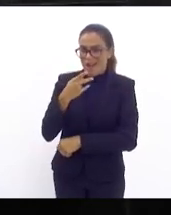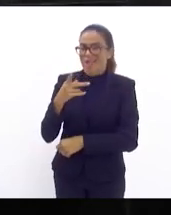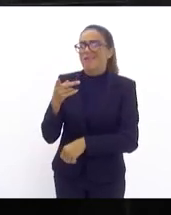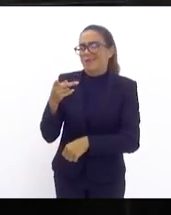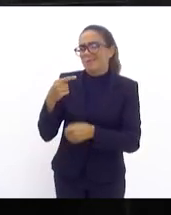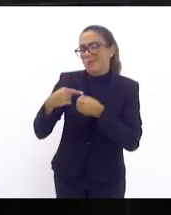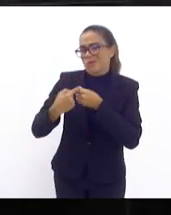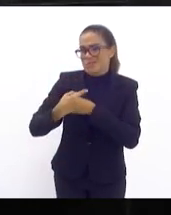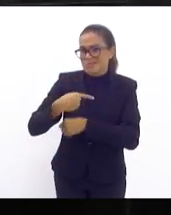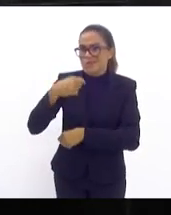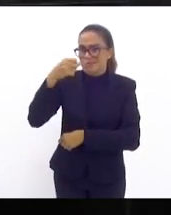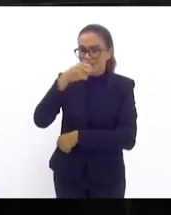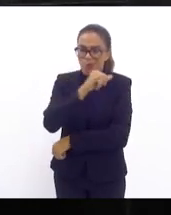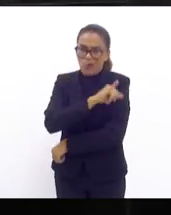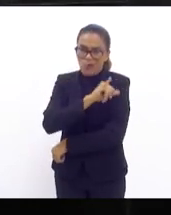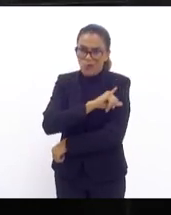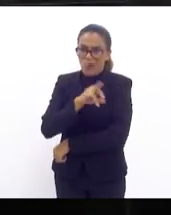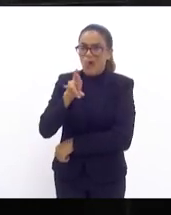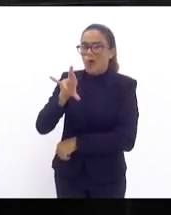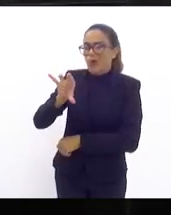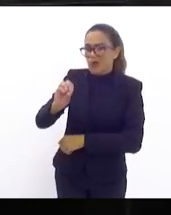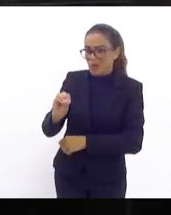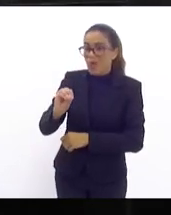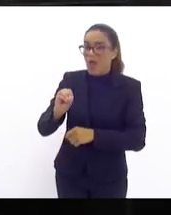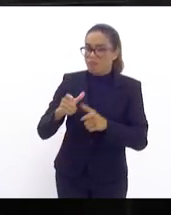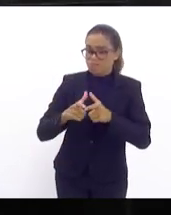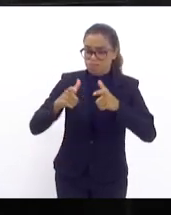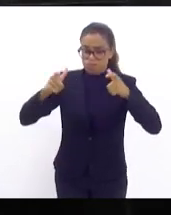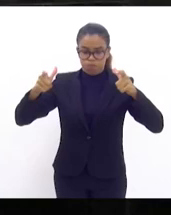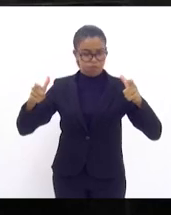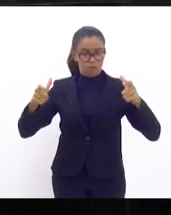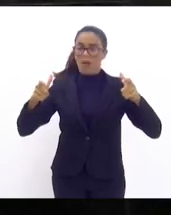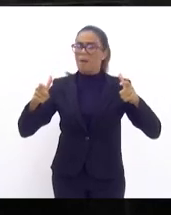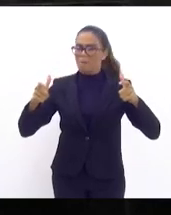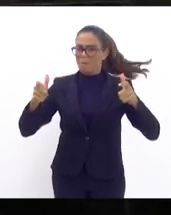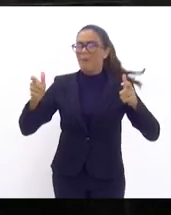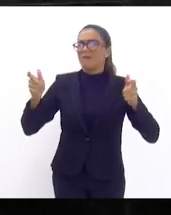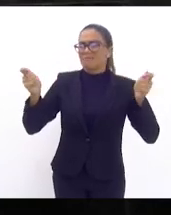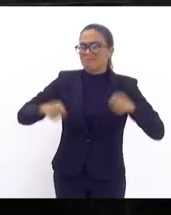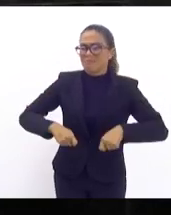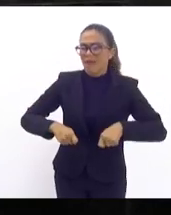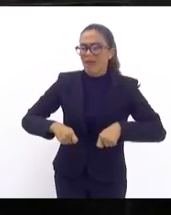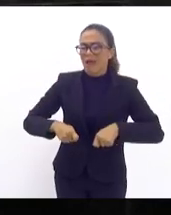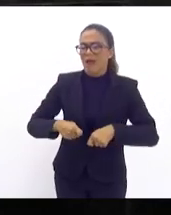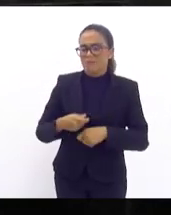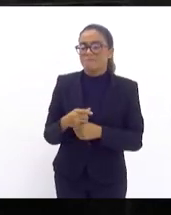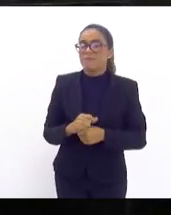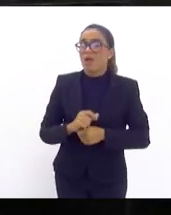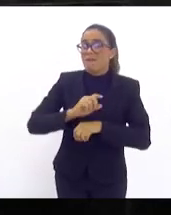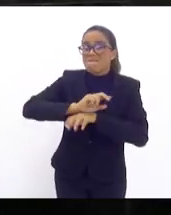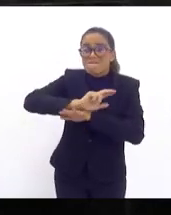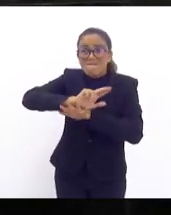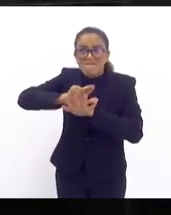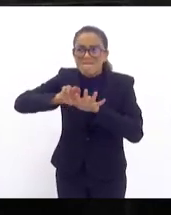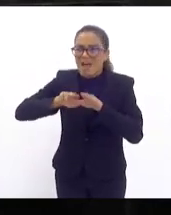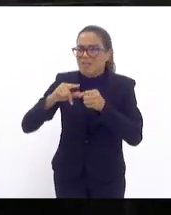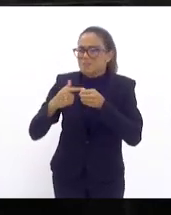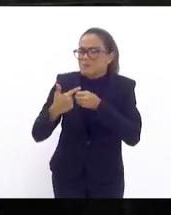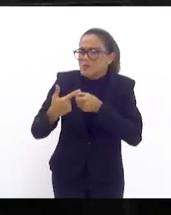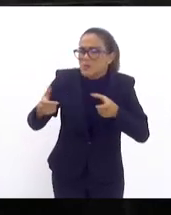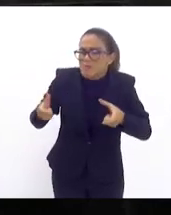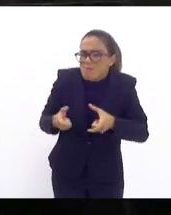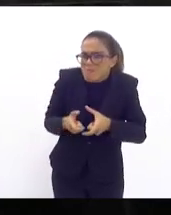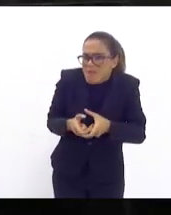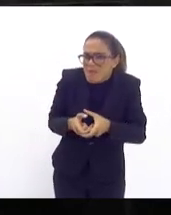Janeiro, que, por sua extensão, é um município grande, mas posso afirmar aqui outros tantos municípios menores